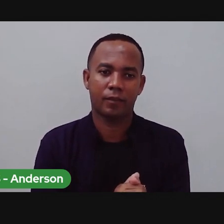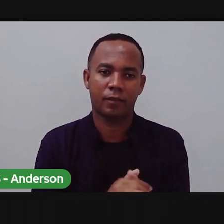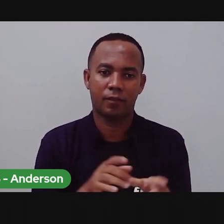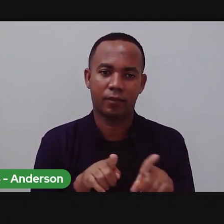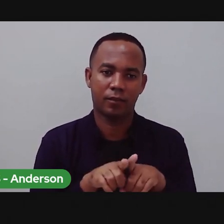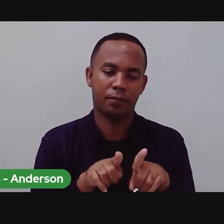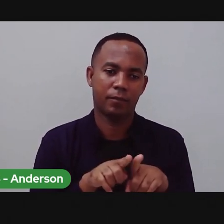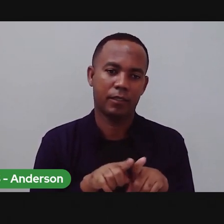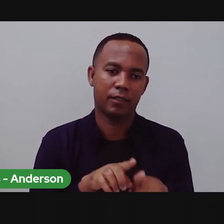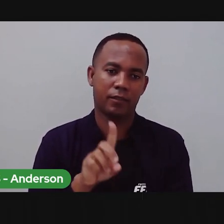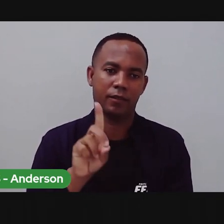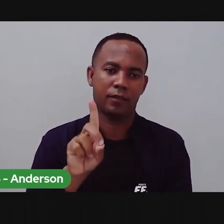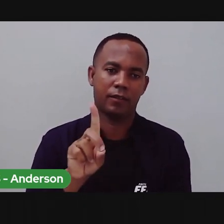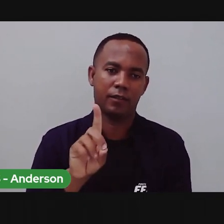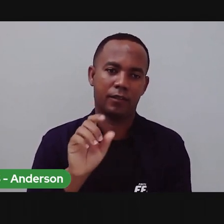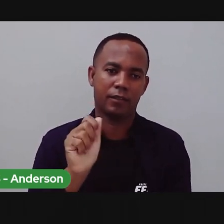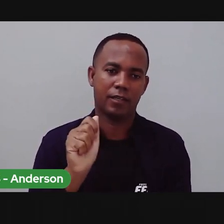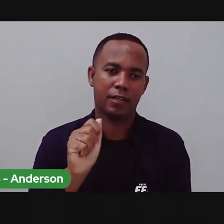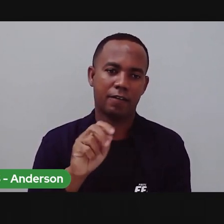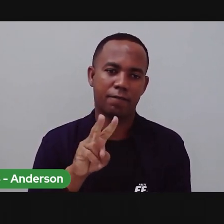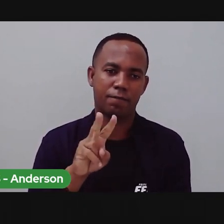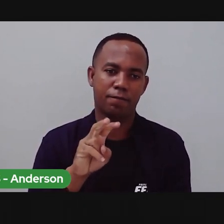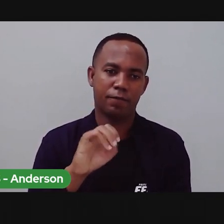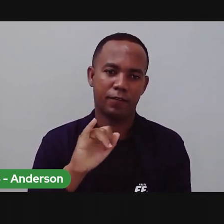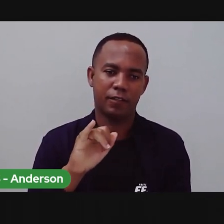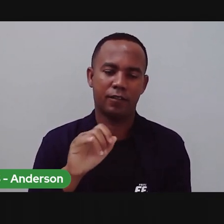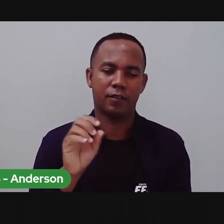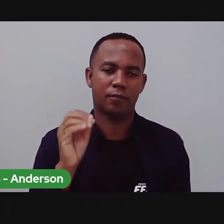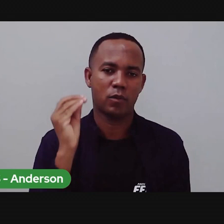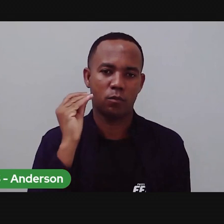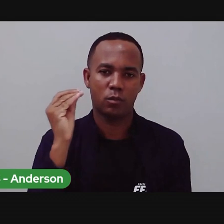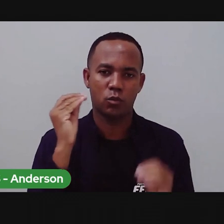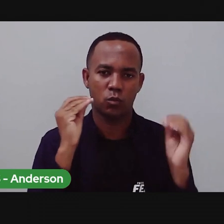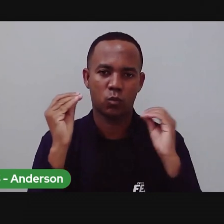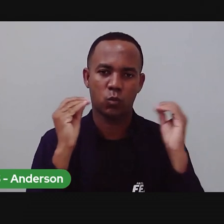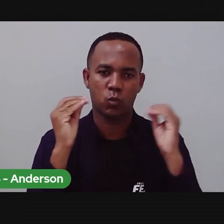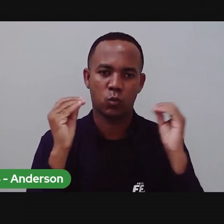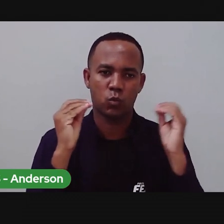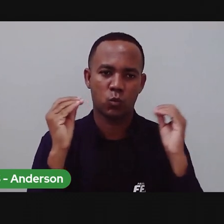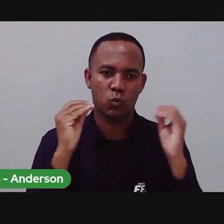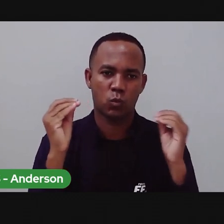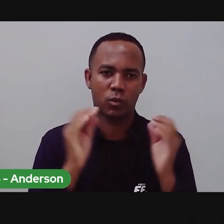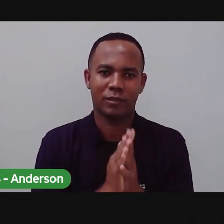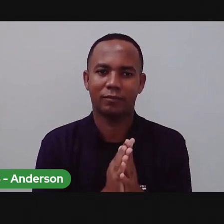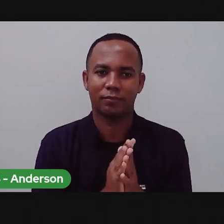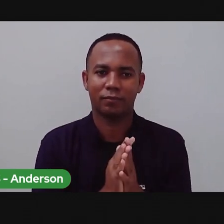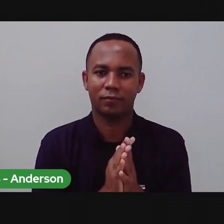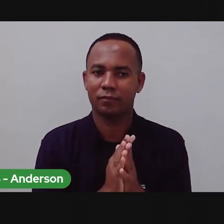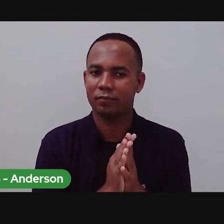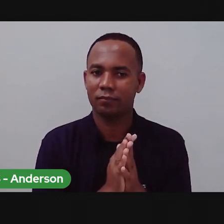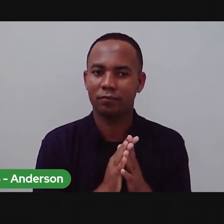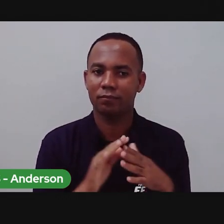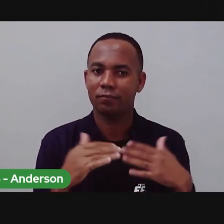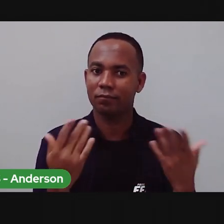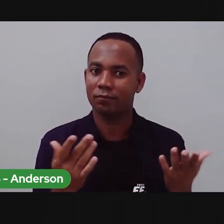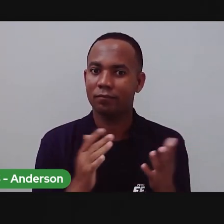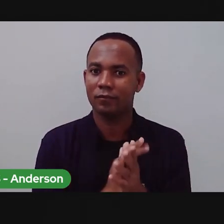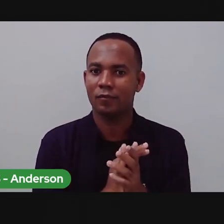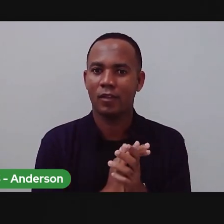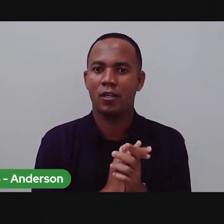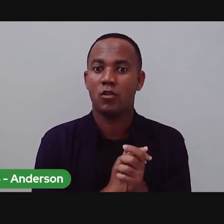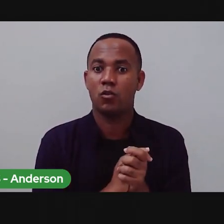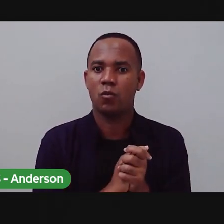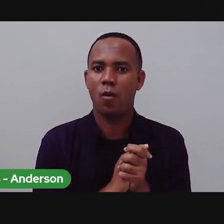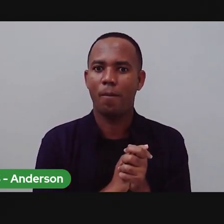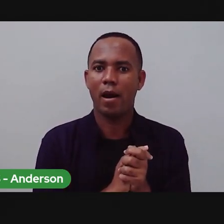estão da escola Chico Mendes. Um beijo aí para vocês. Um beijo aí para a escola de vocês. Anderson, qual o nome do aluno que você acompanha?